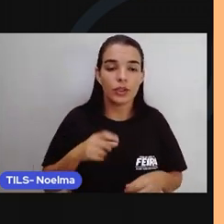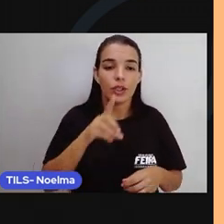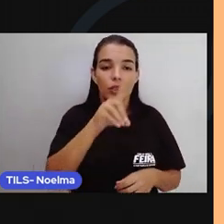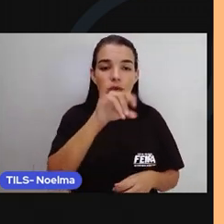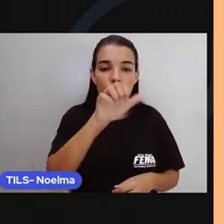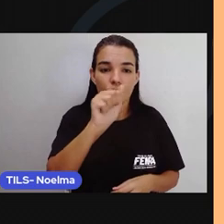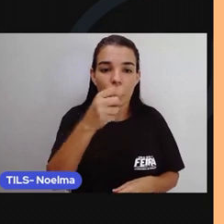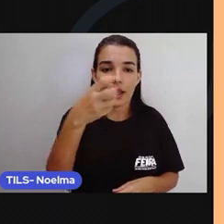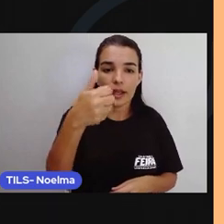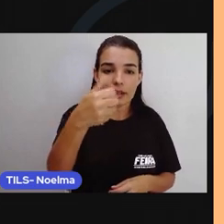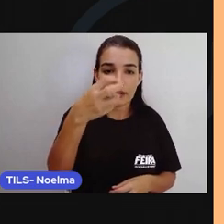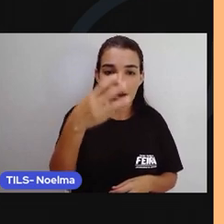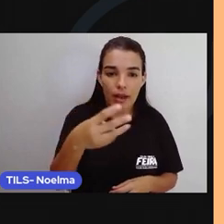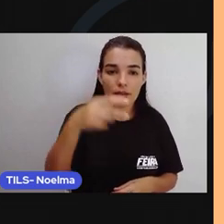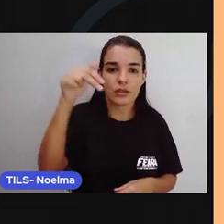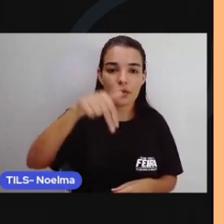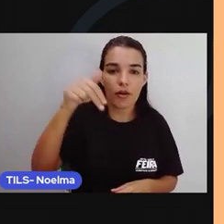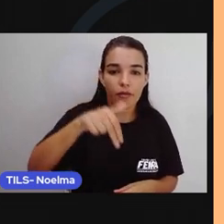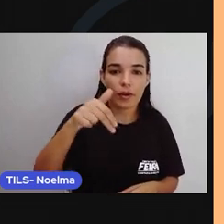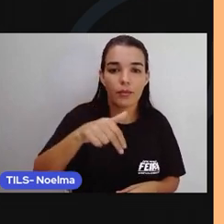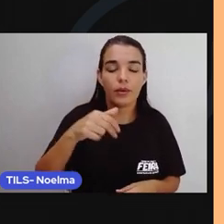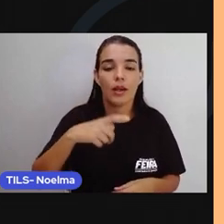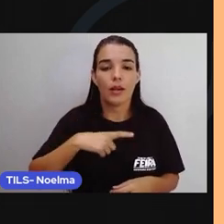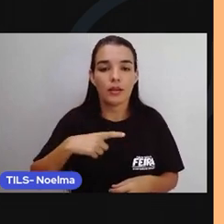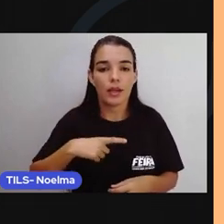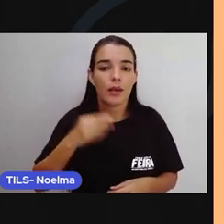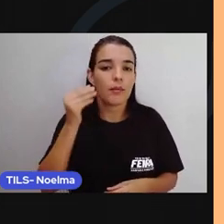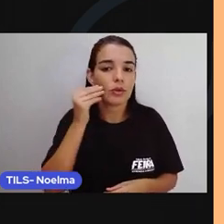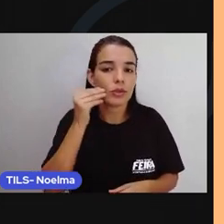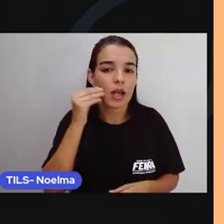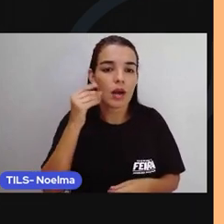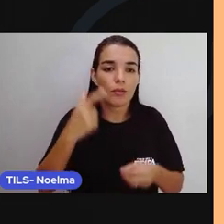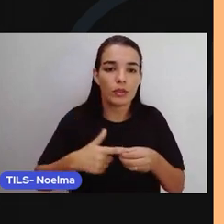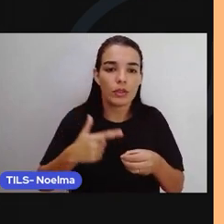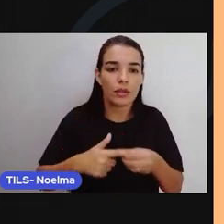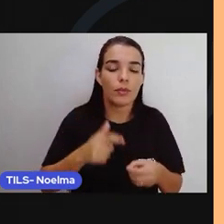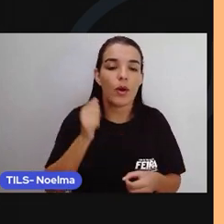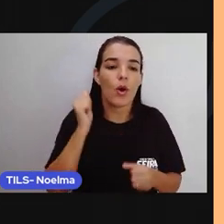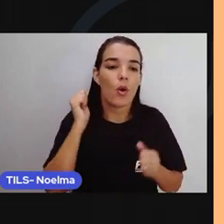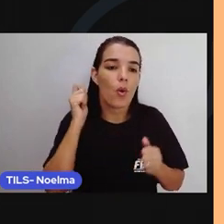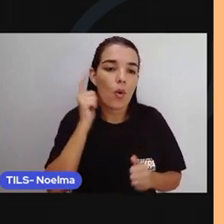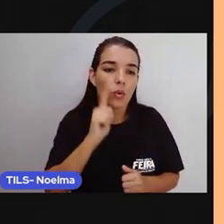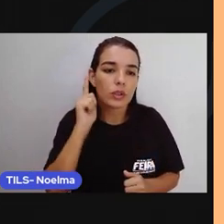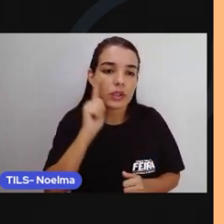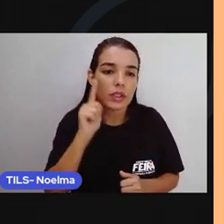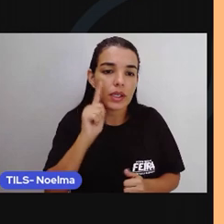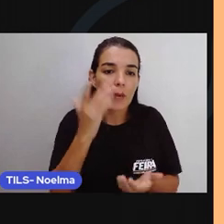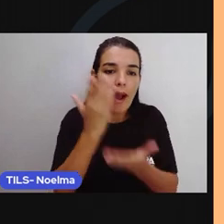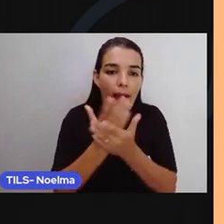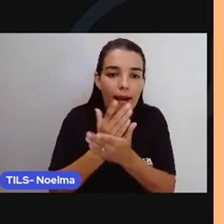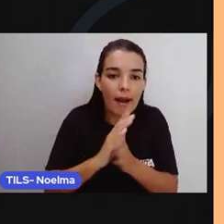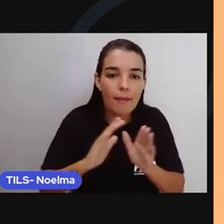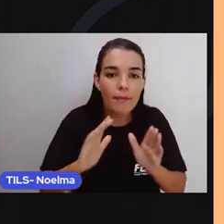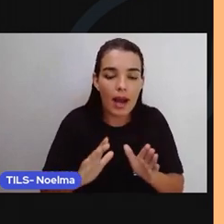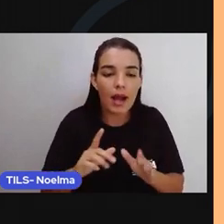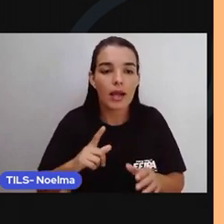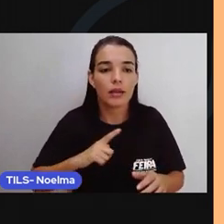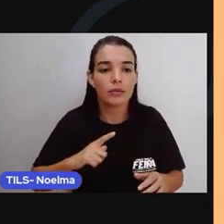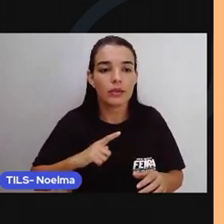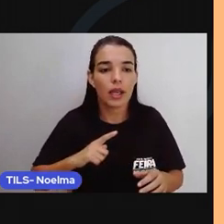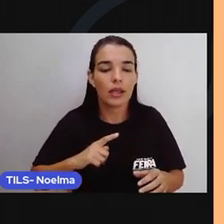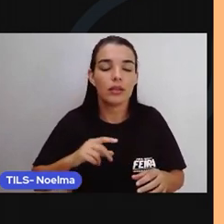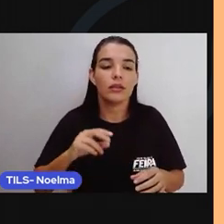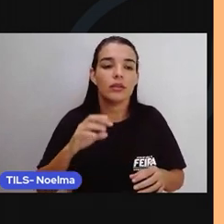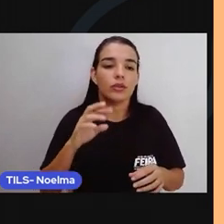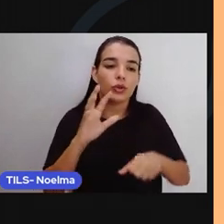Uma das principais metas do Ministério da Saúde é atacar os efeitos das infecções sexualmente transmissíveis e minimizar a transmissão